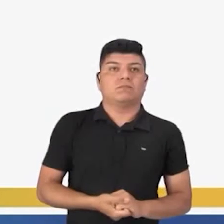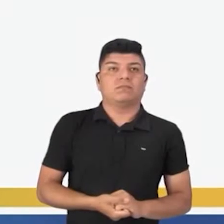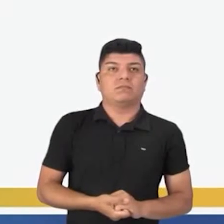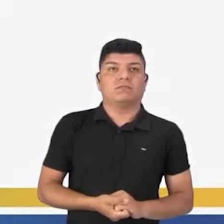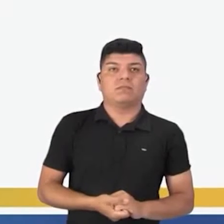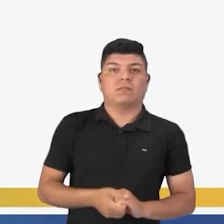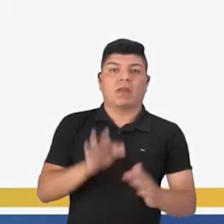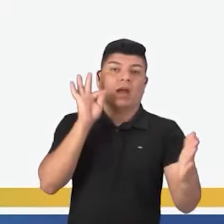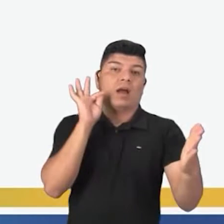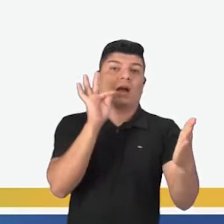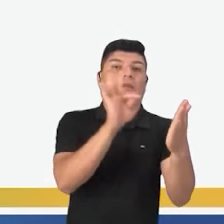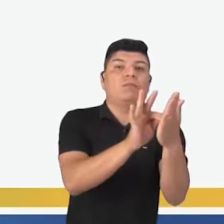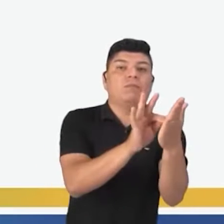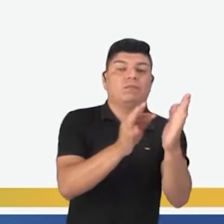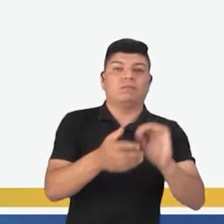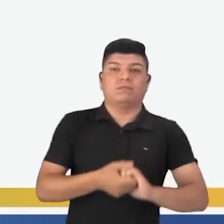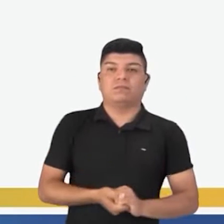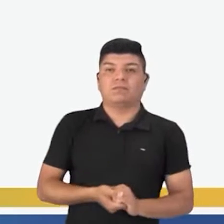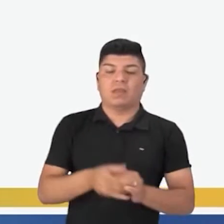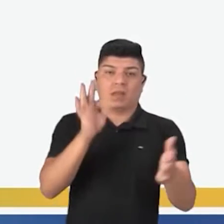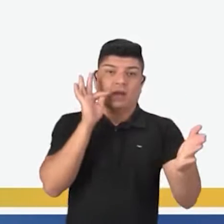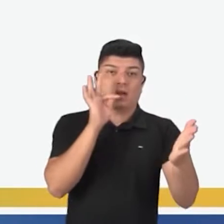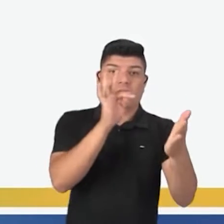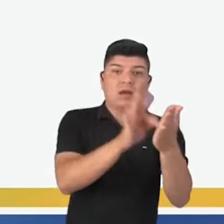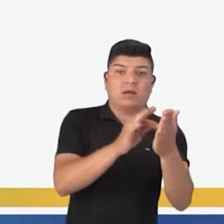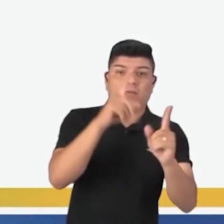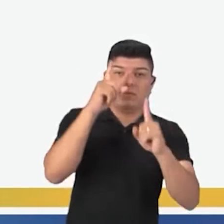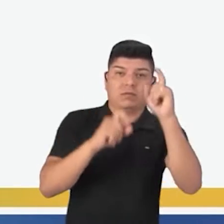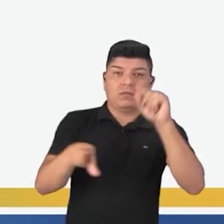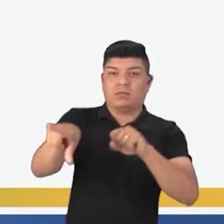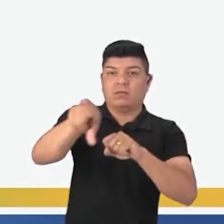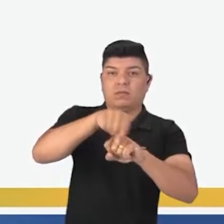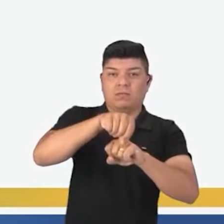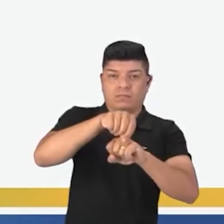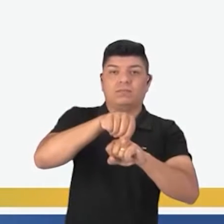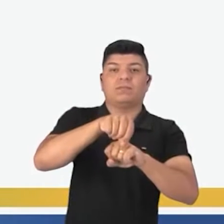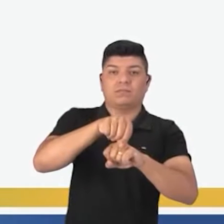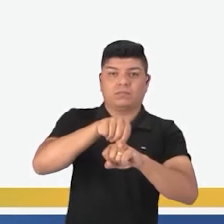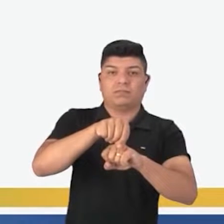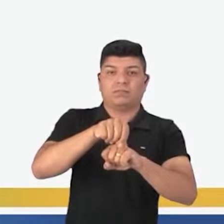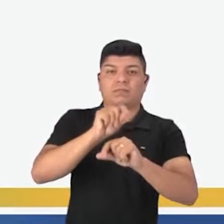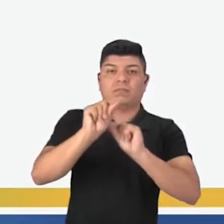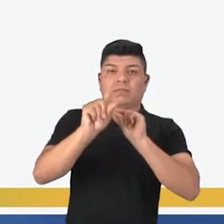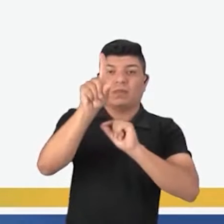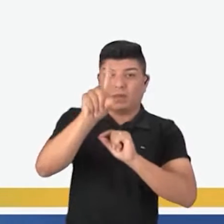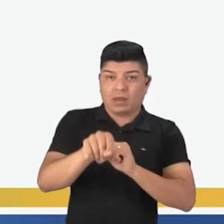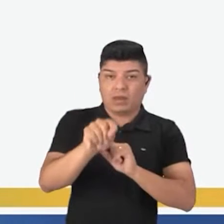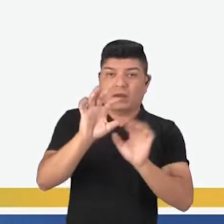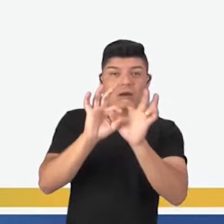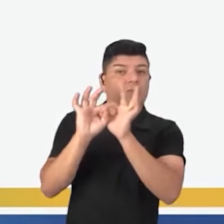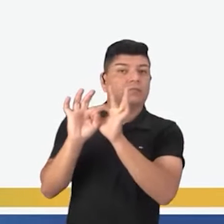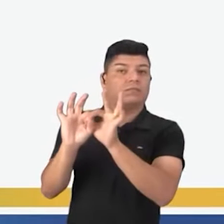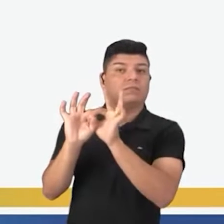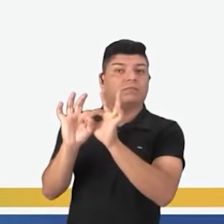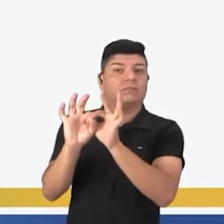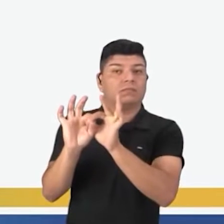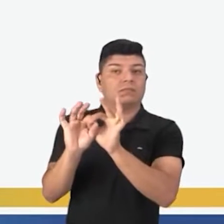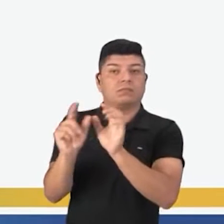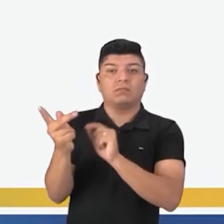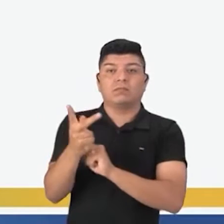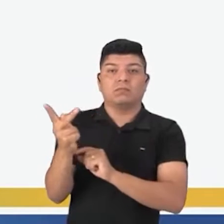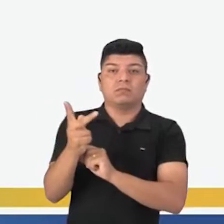A função. A função dos Operadores Argumentativos é estabelecer uma ligação